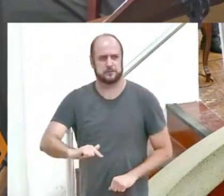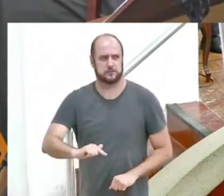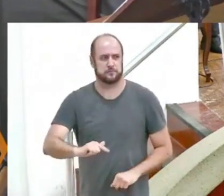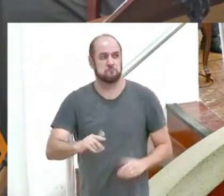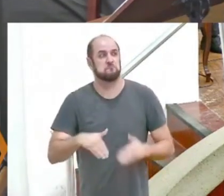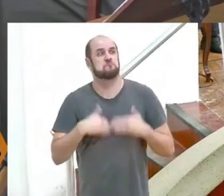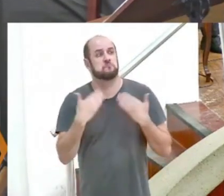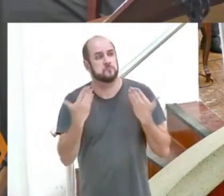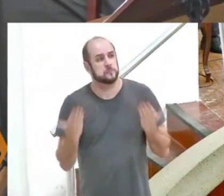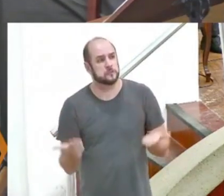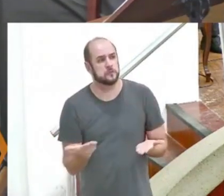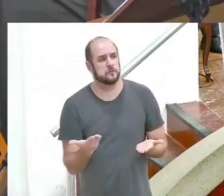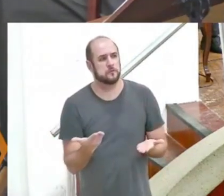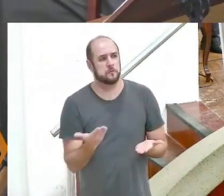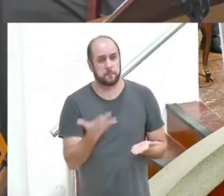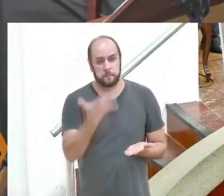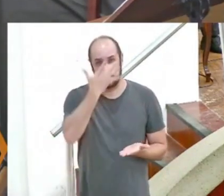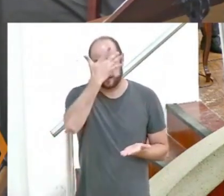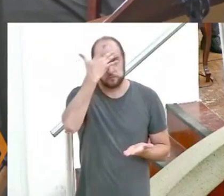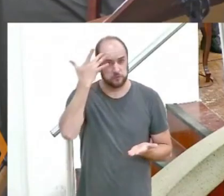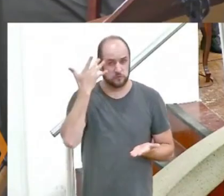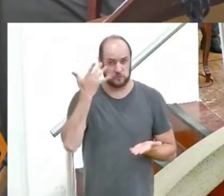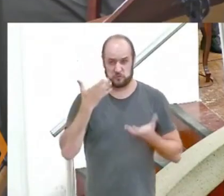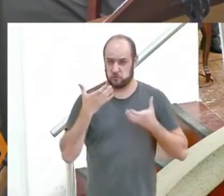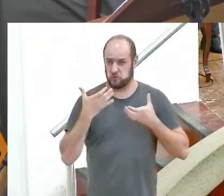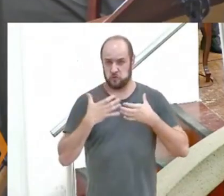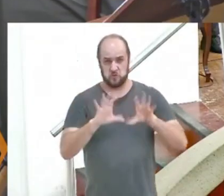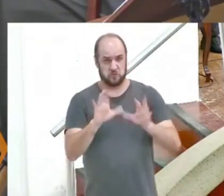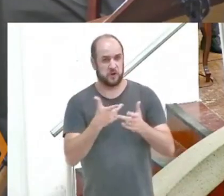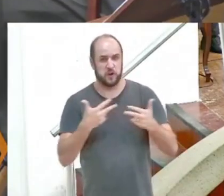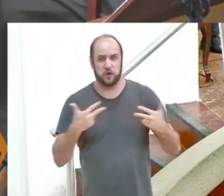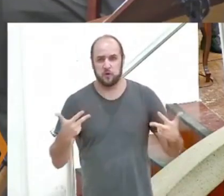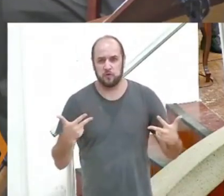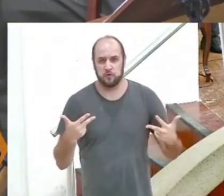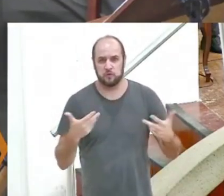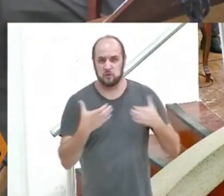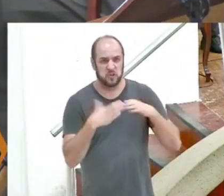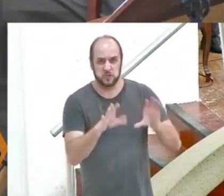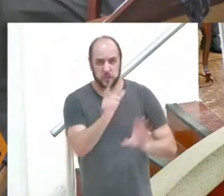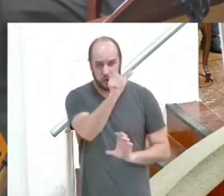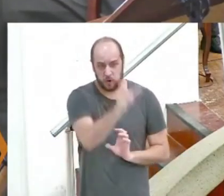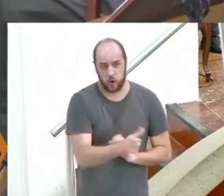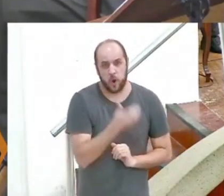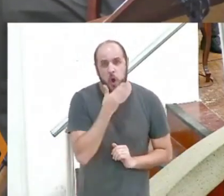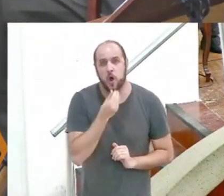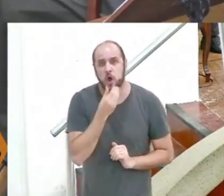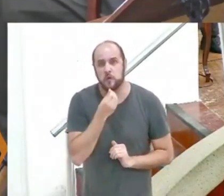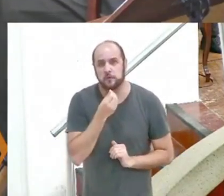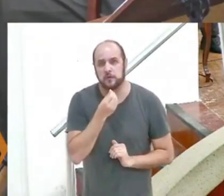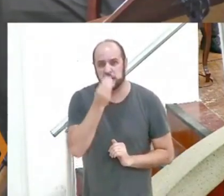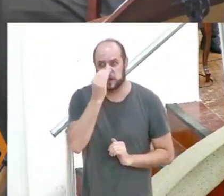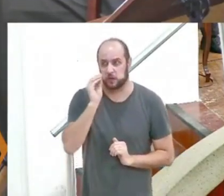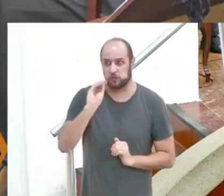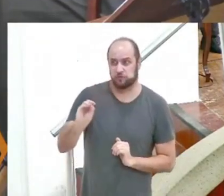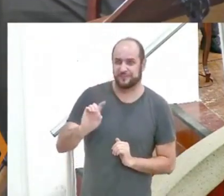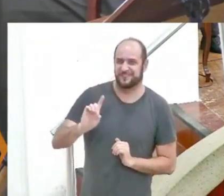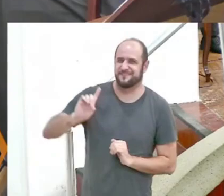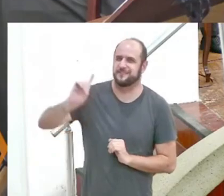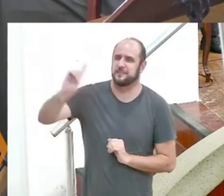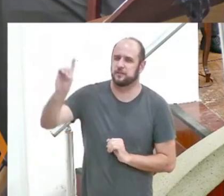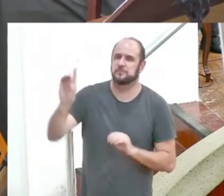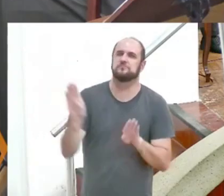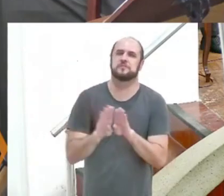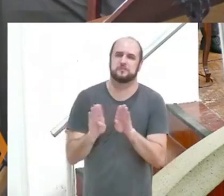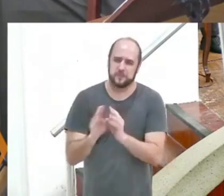arte, quem rejeita estas coisas, não rejeita o homem, e sim a Deus, que também